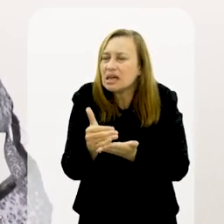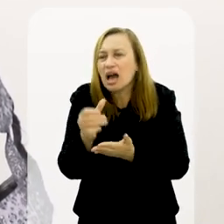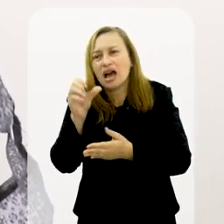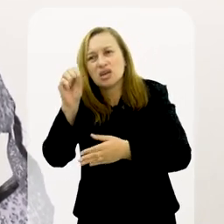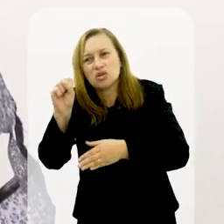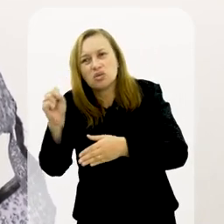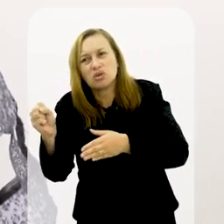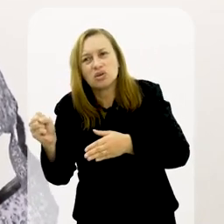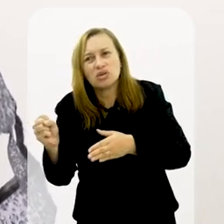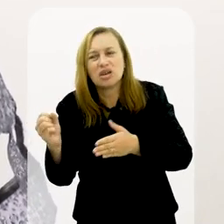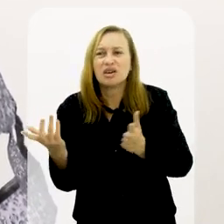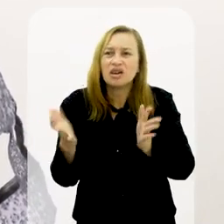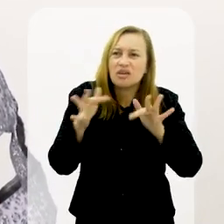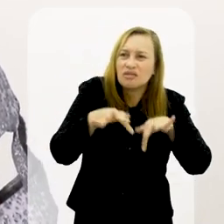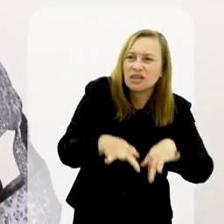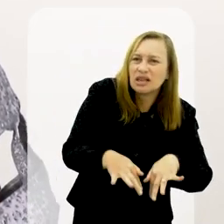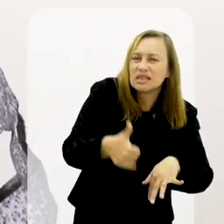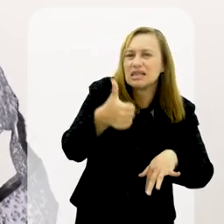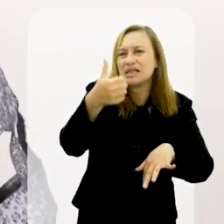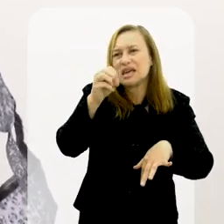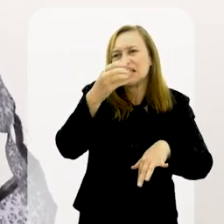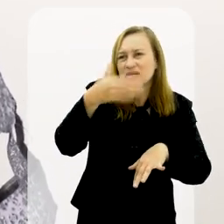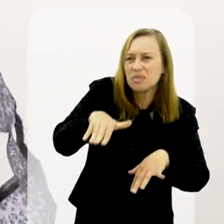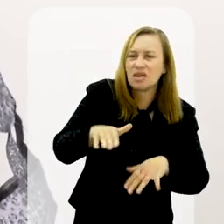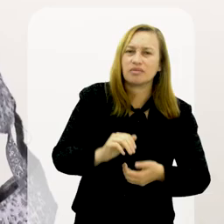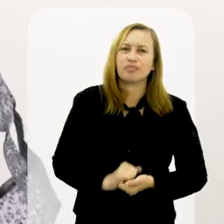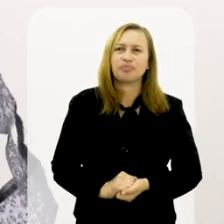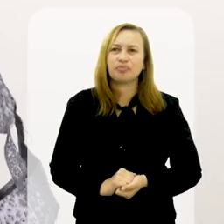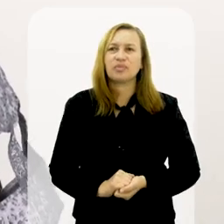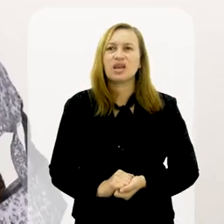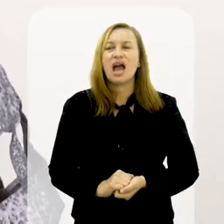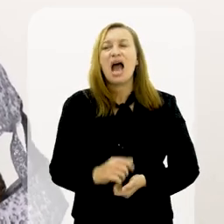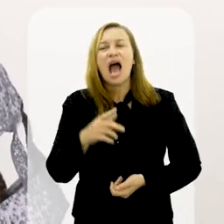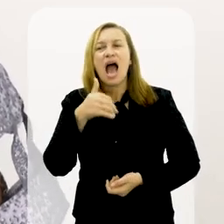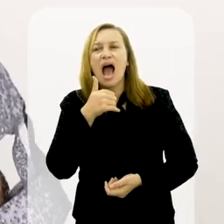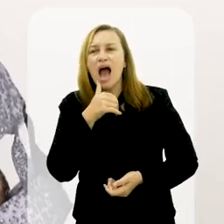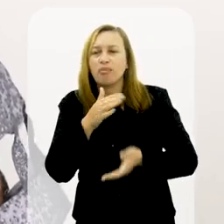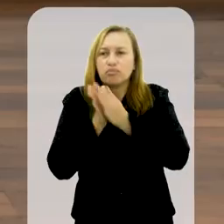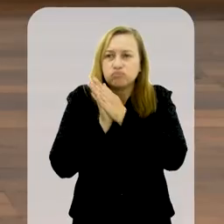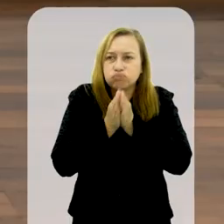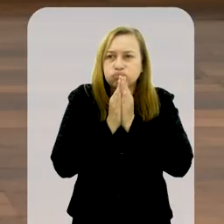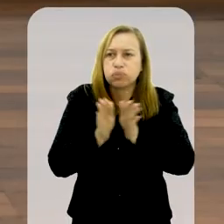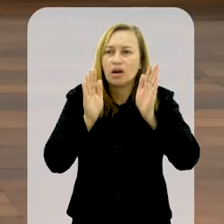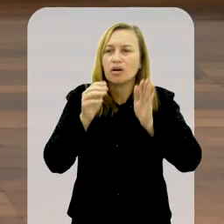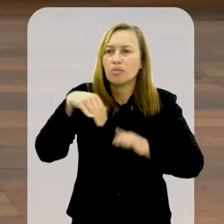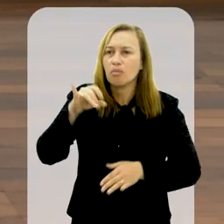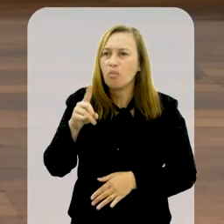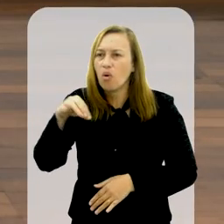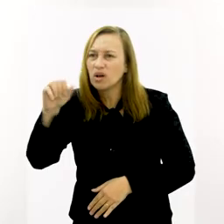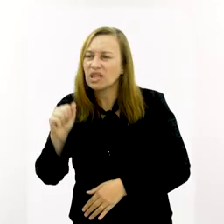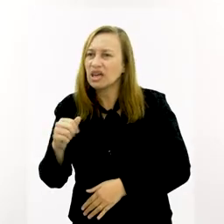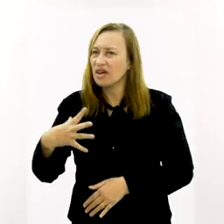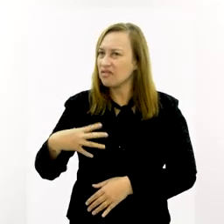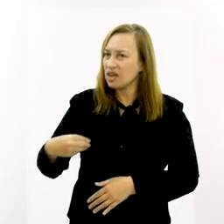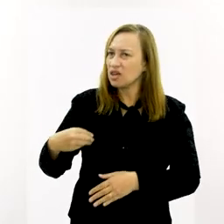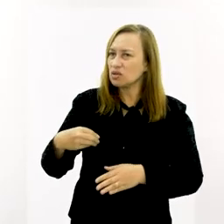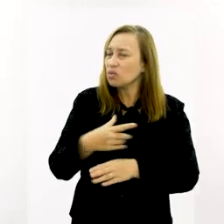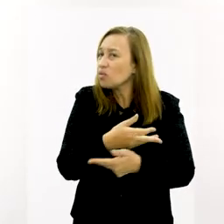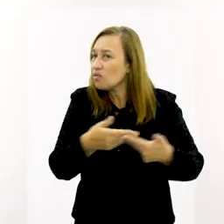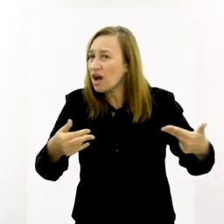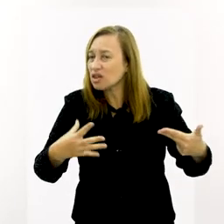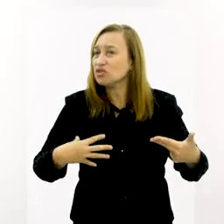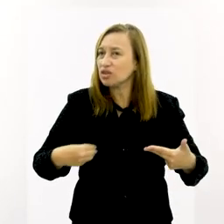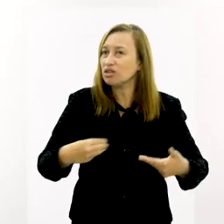começa às oito e quando acaba tarde, acaba dez e meia. A mãe Mônica é